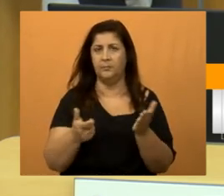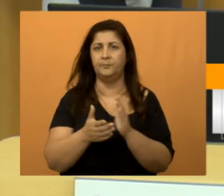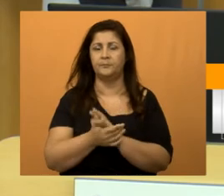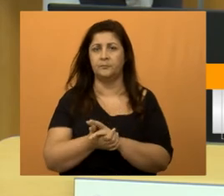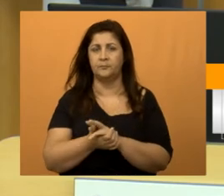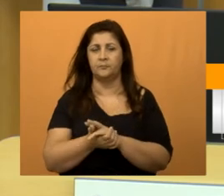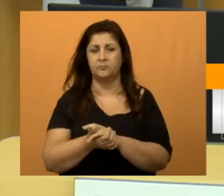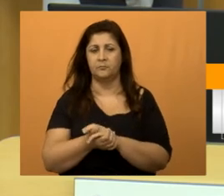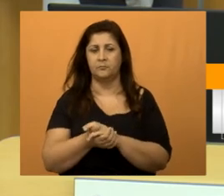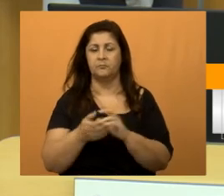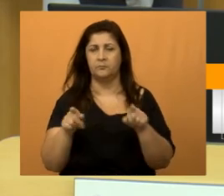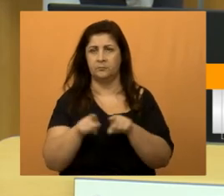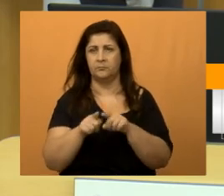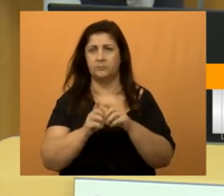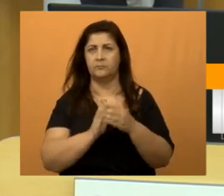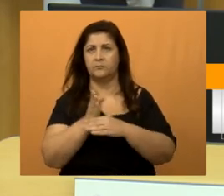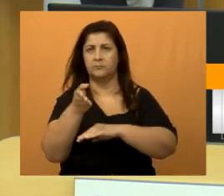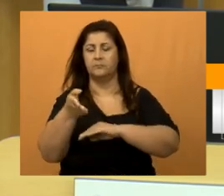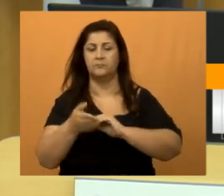Semanara estava também lá.